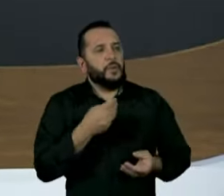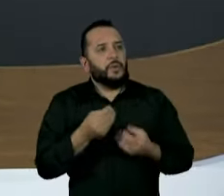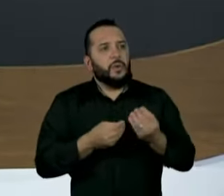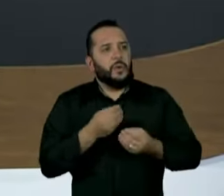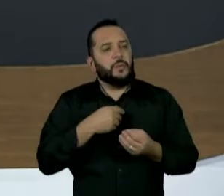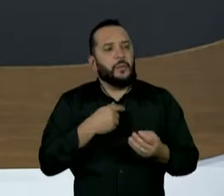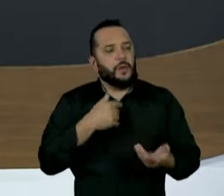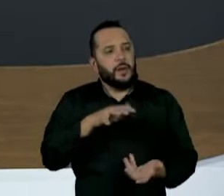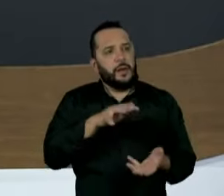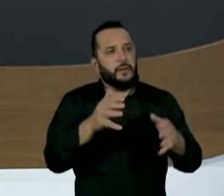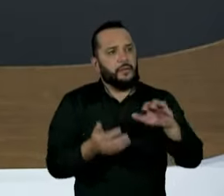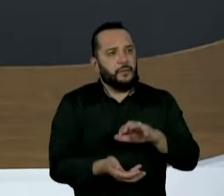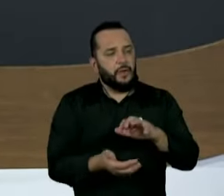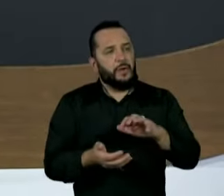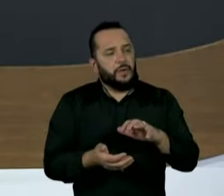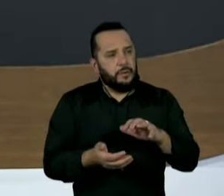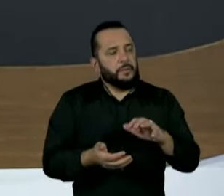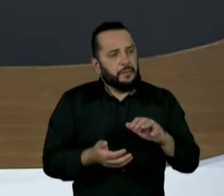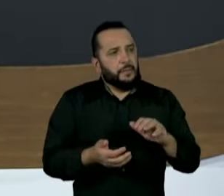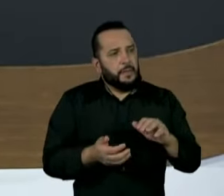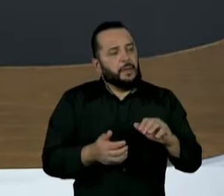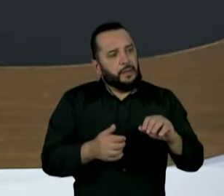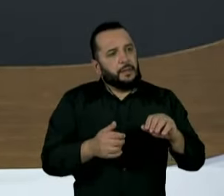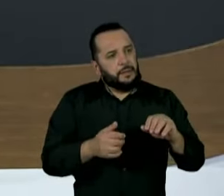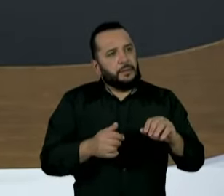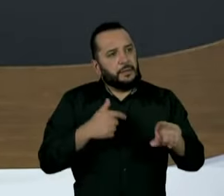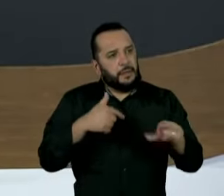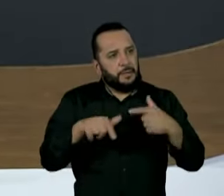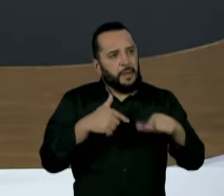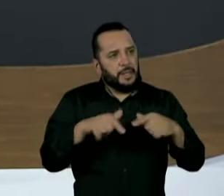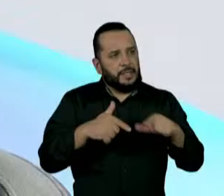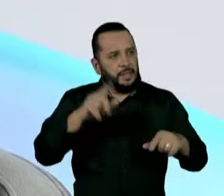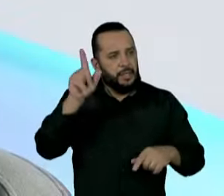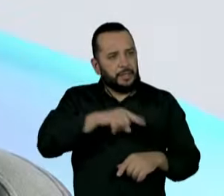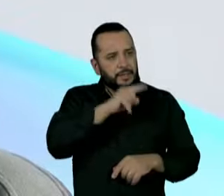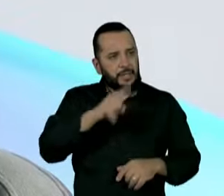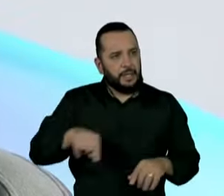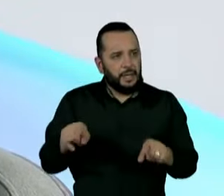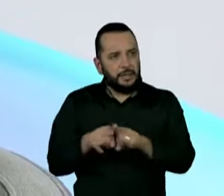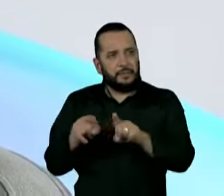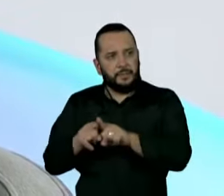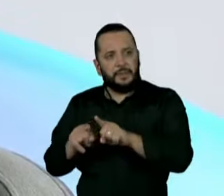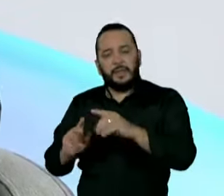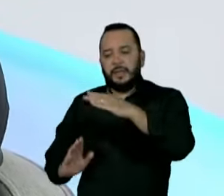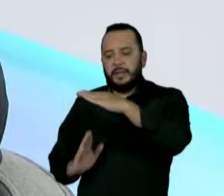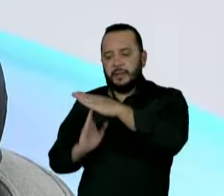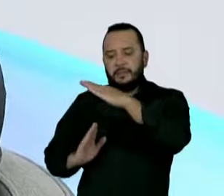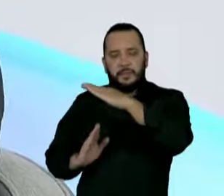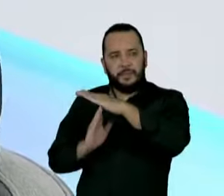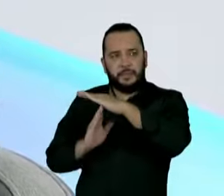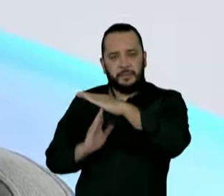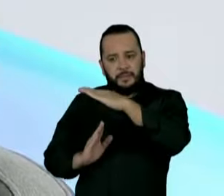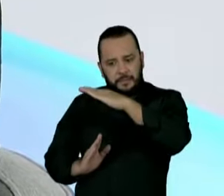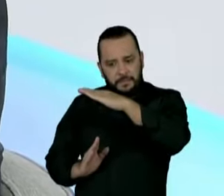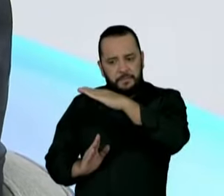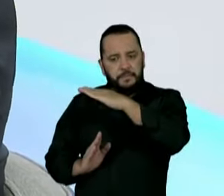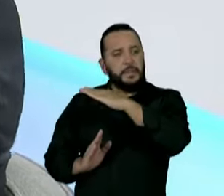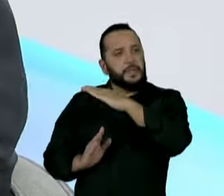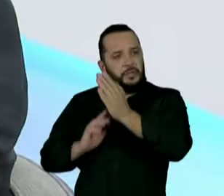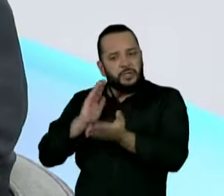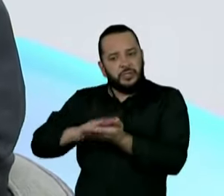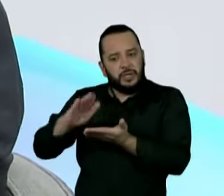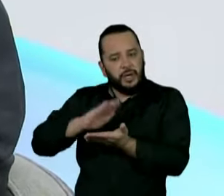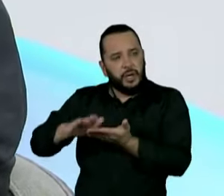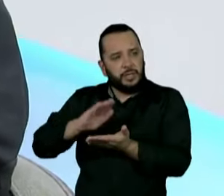reforma trabalhista e do teto de gastos, qual é a posição do PSB? Com relação à revogação, é um tema, assim,